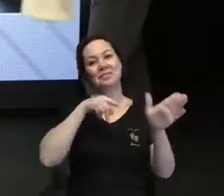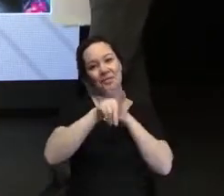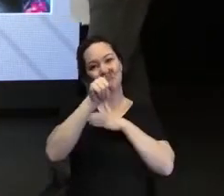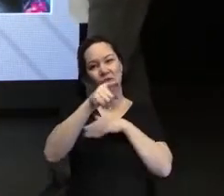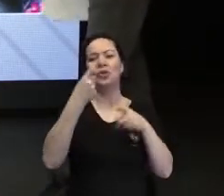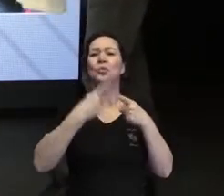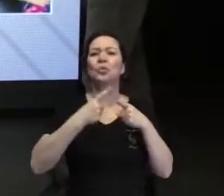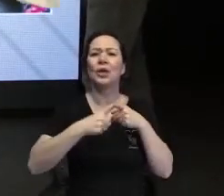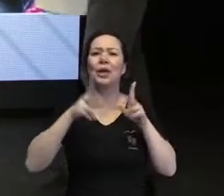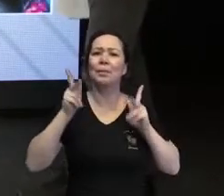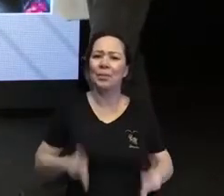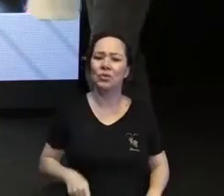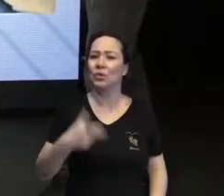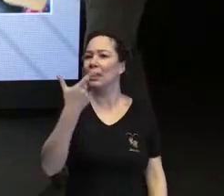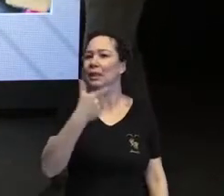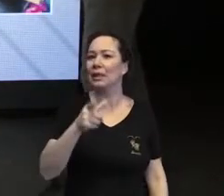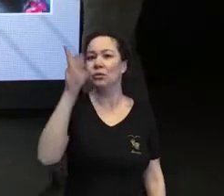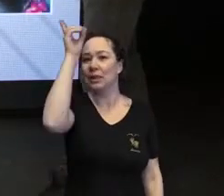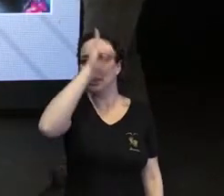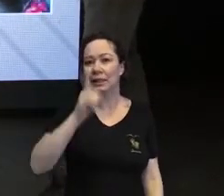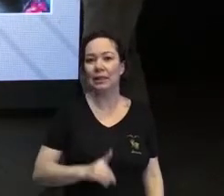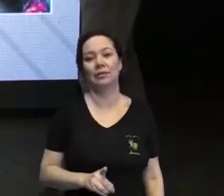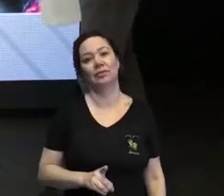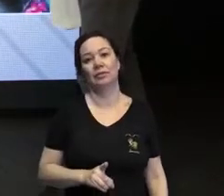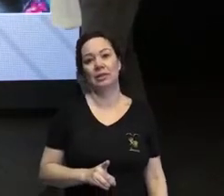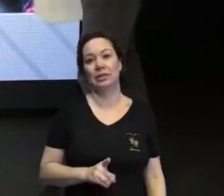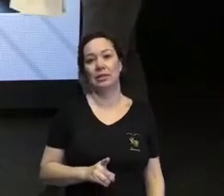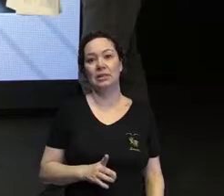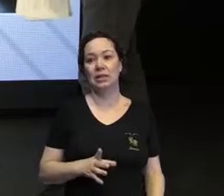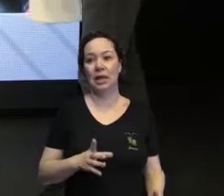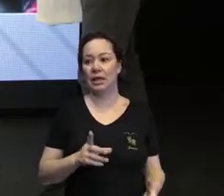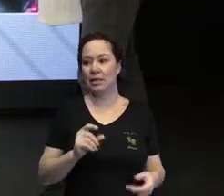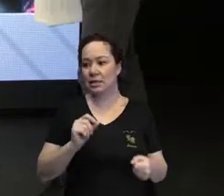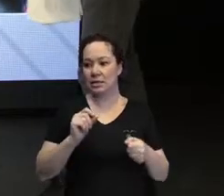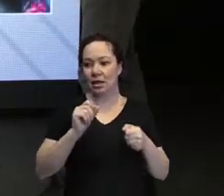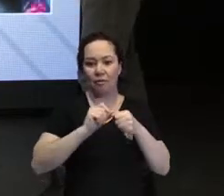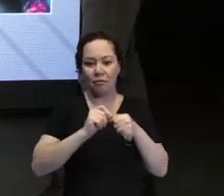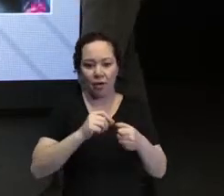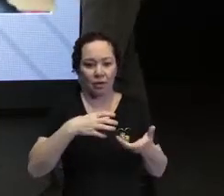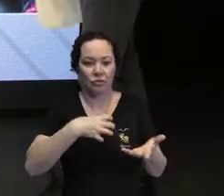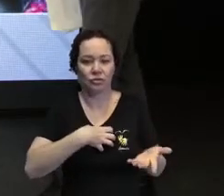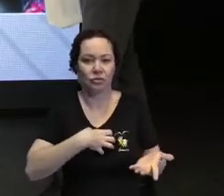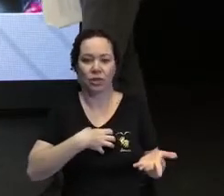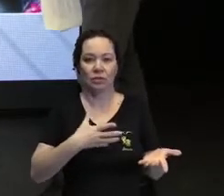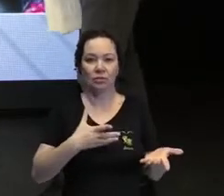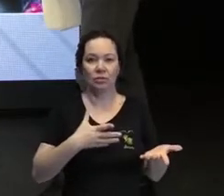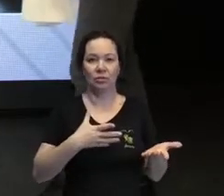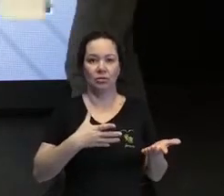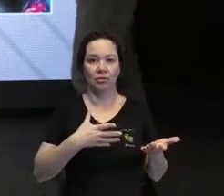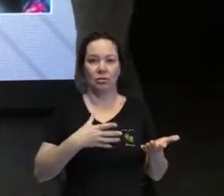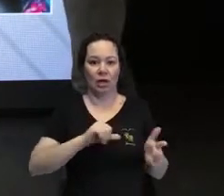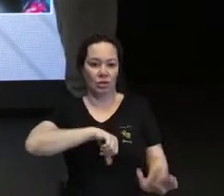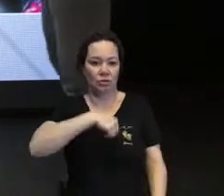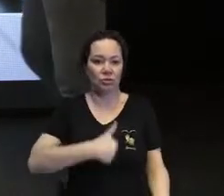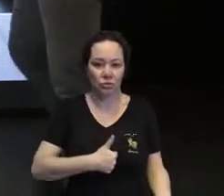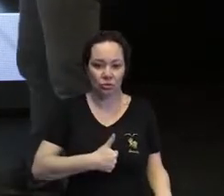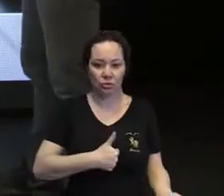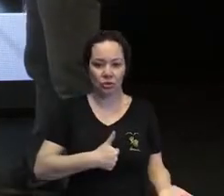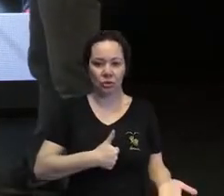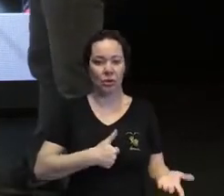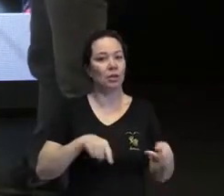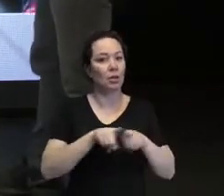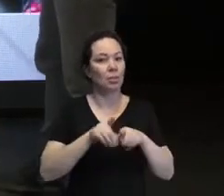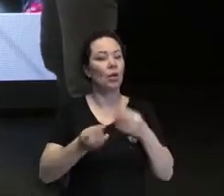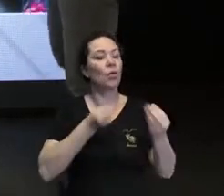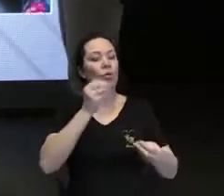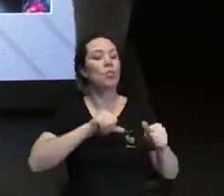comuns sem deficiência, elas reagem dessa forma? O que que você diria a respeito disso e como é que a gente pode mudar isso?